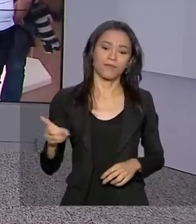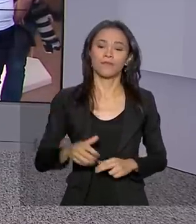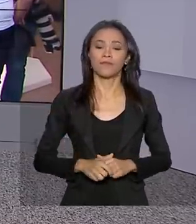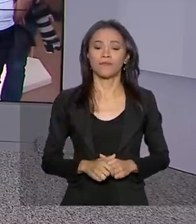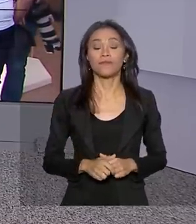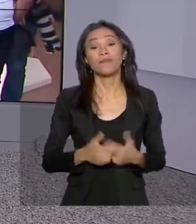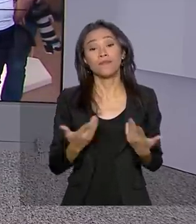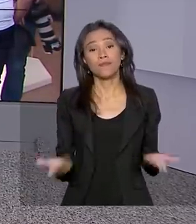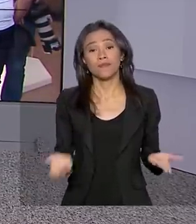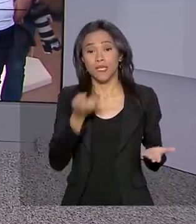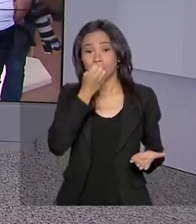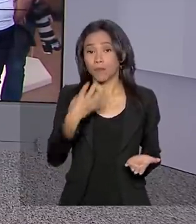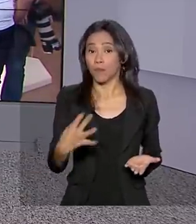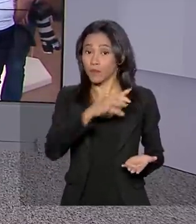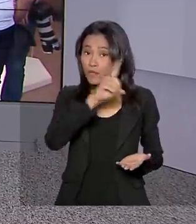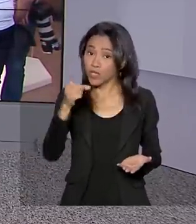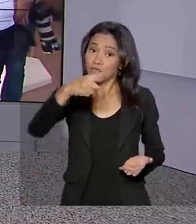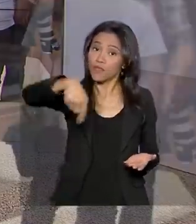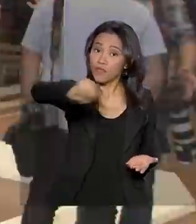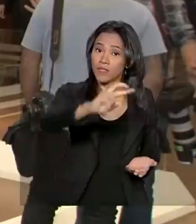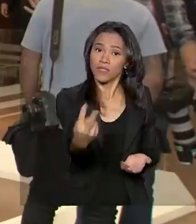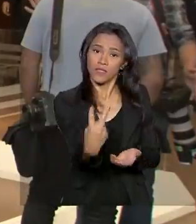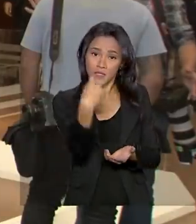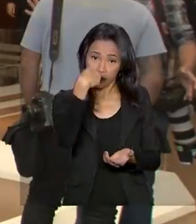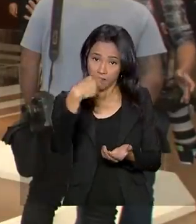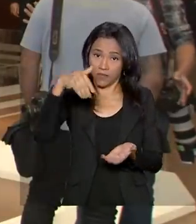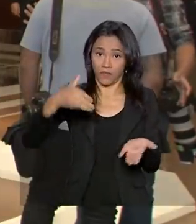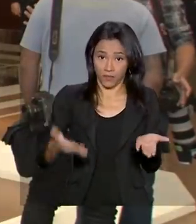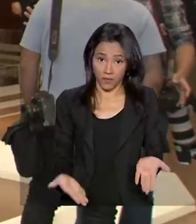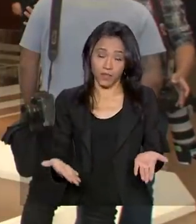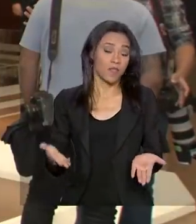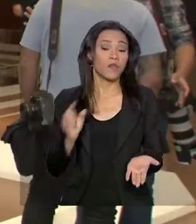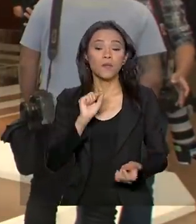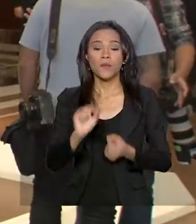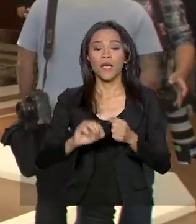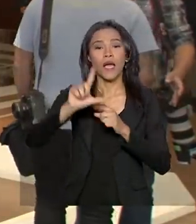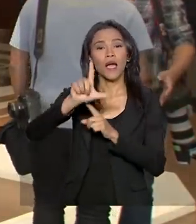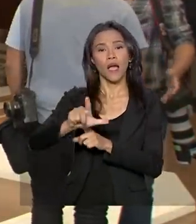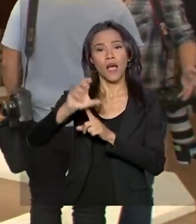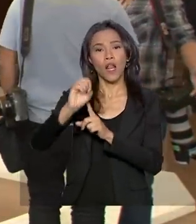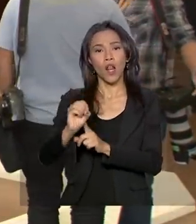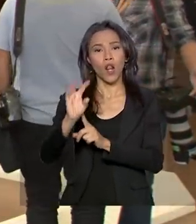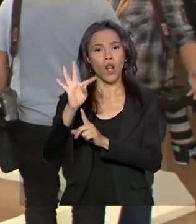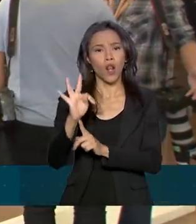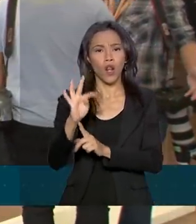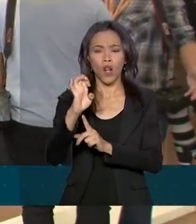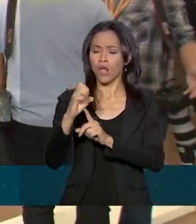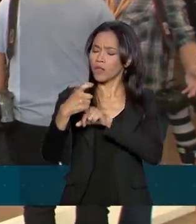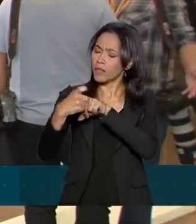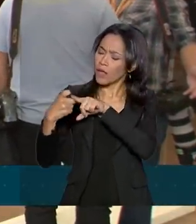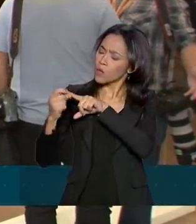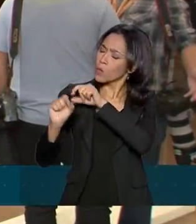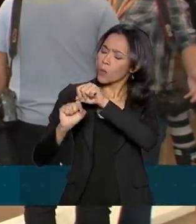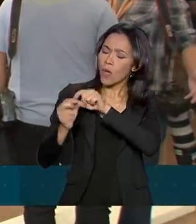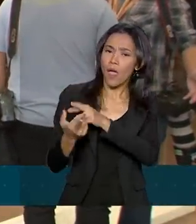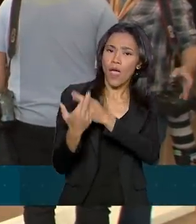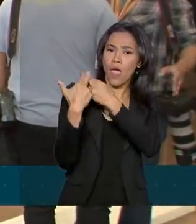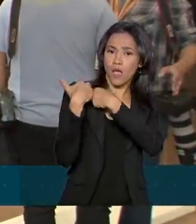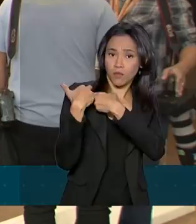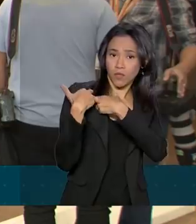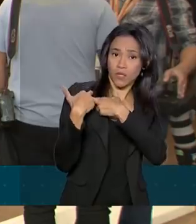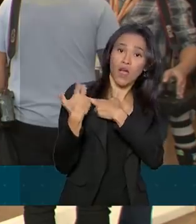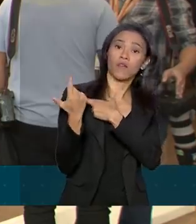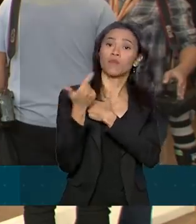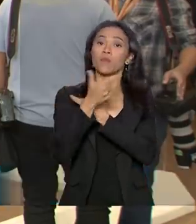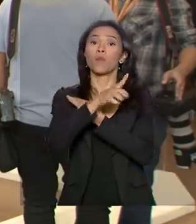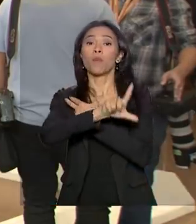Bom dia, Renata. Bom dia a você que acompanha o Brasil em Dia. A Lotex é a responsável pela loteria instantânea e